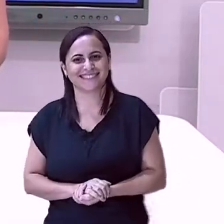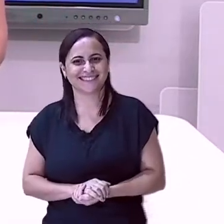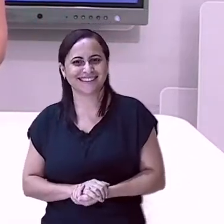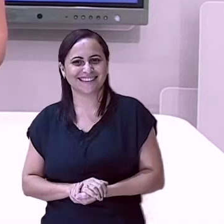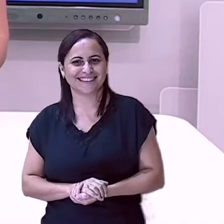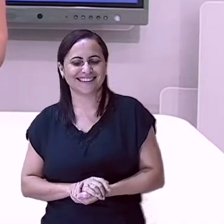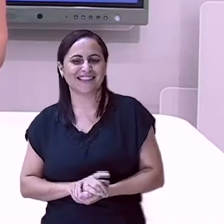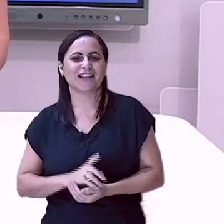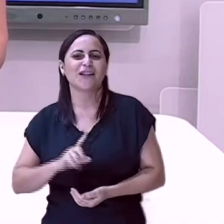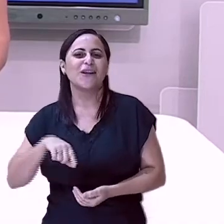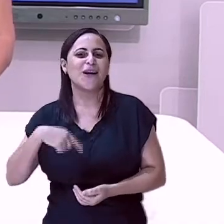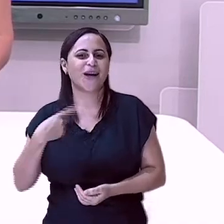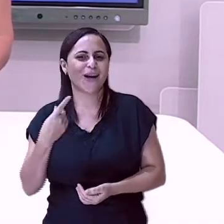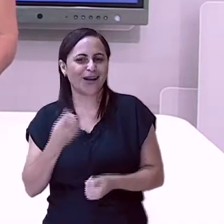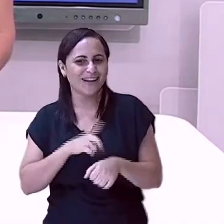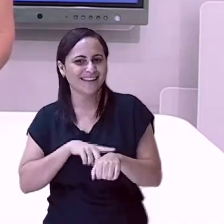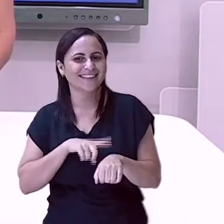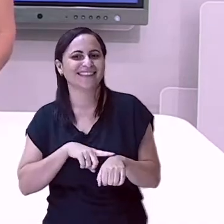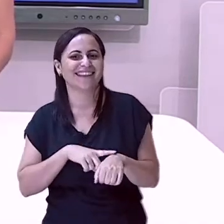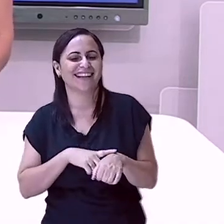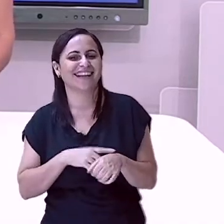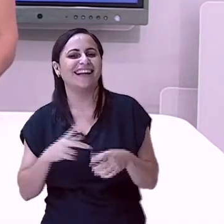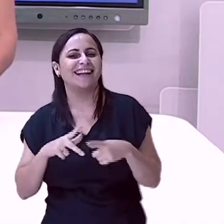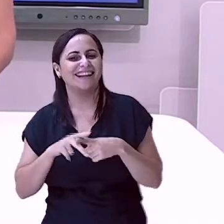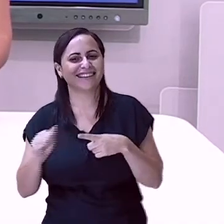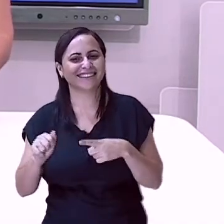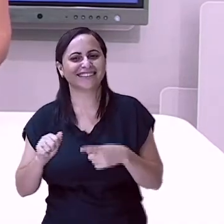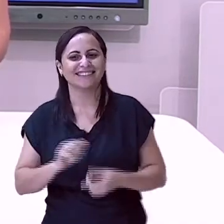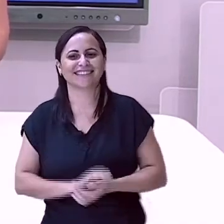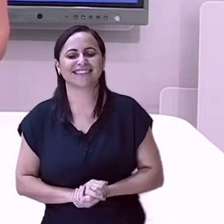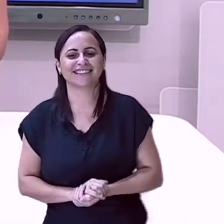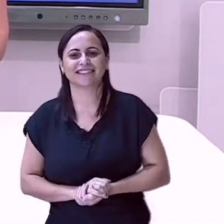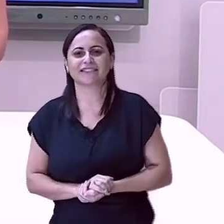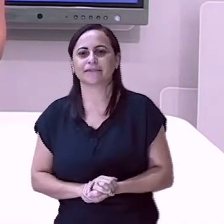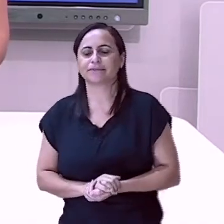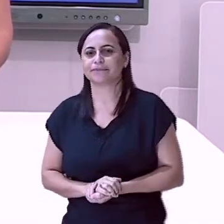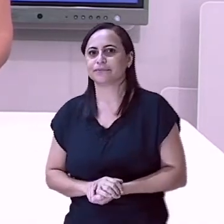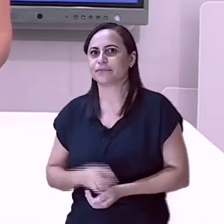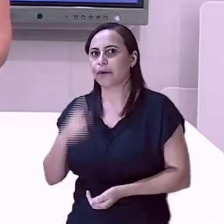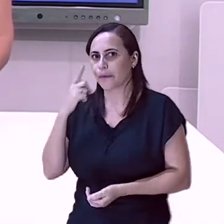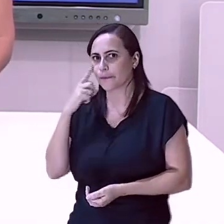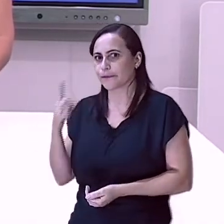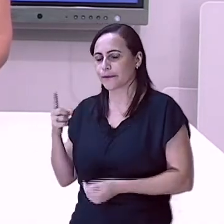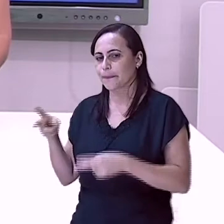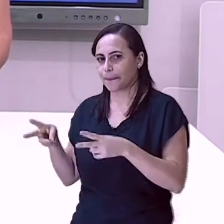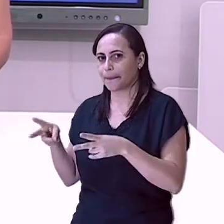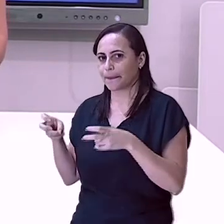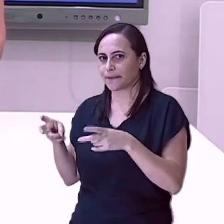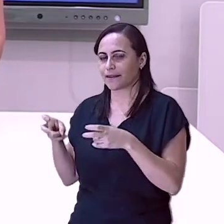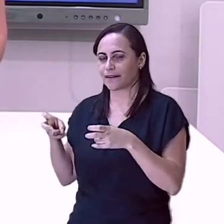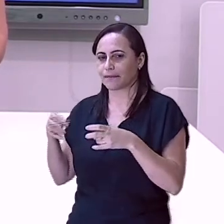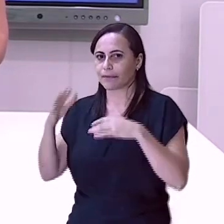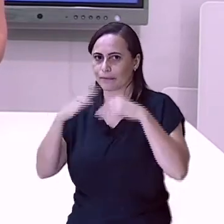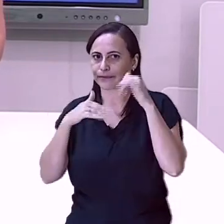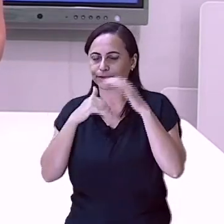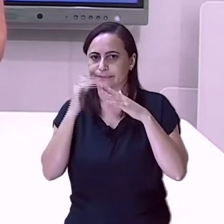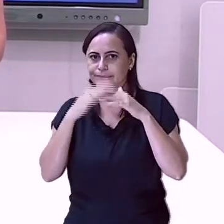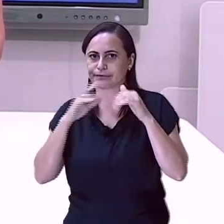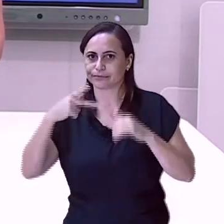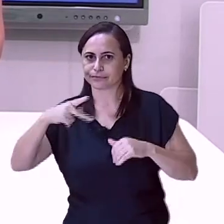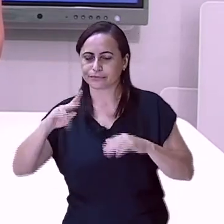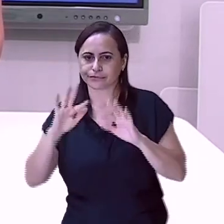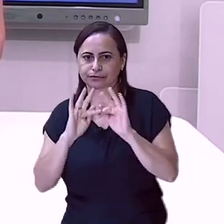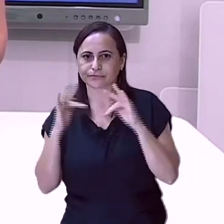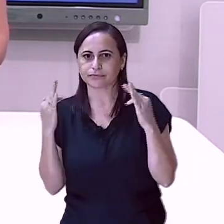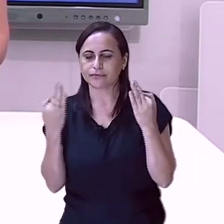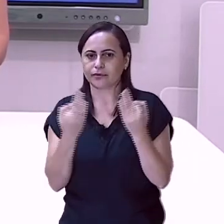No outro momento, ela ganhou. Crianças, viram? Identificar a profissão dos seus familiares? Se